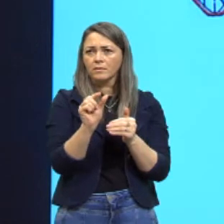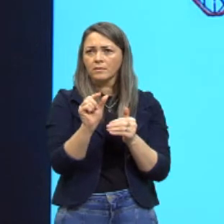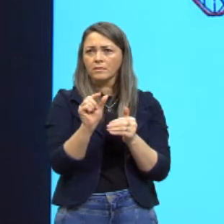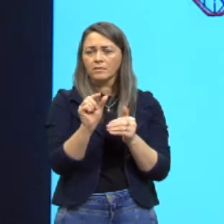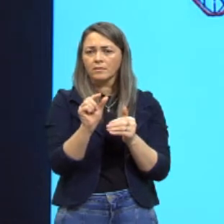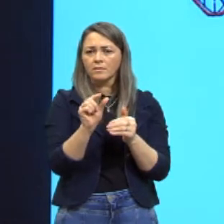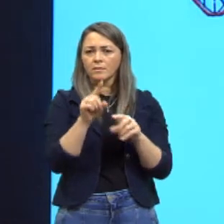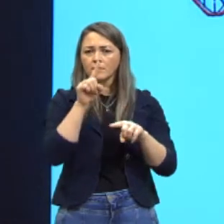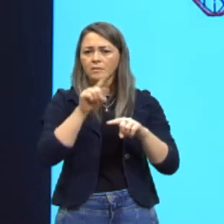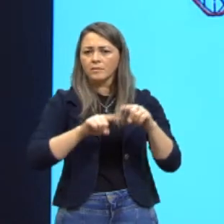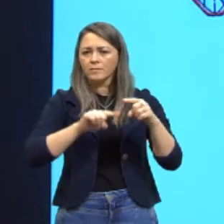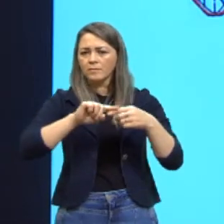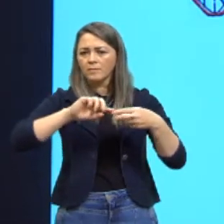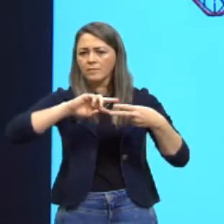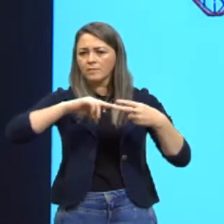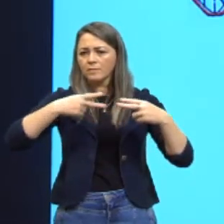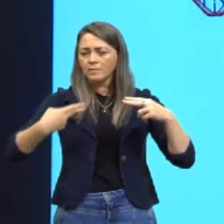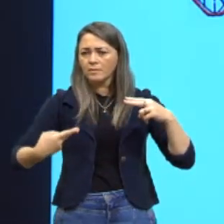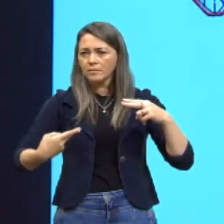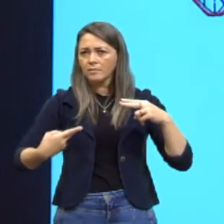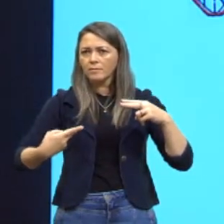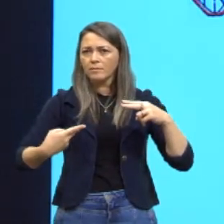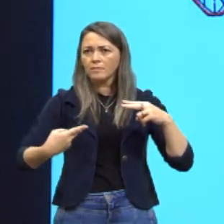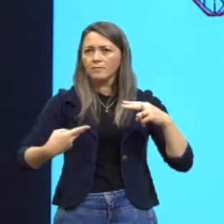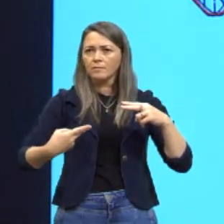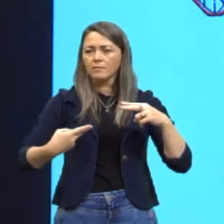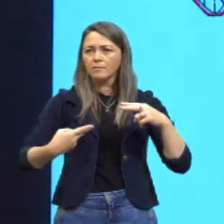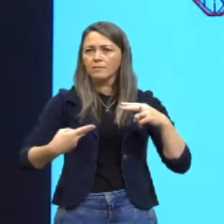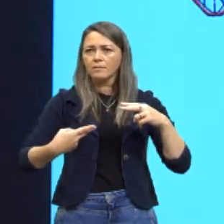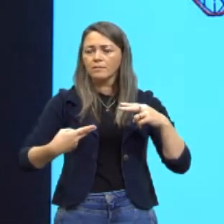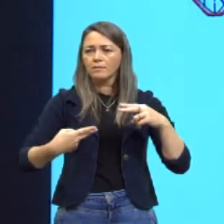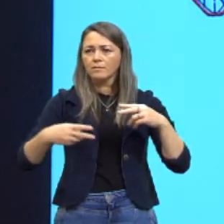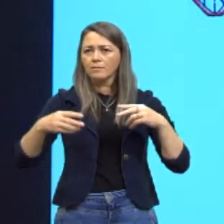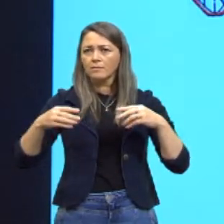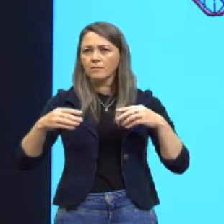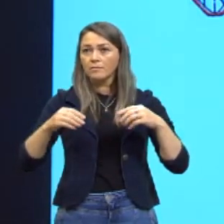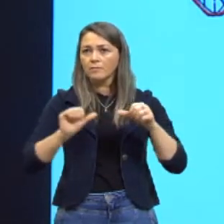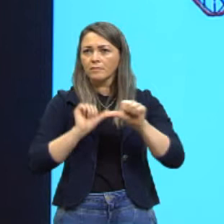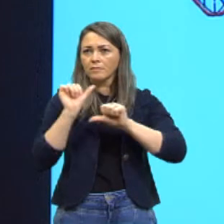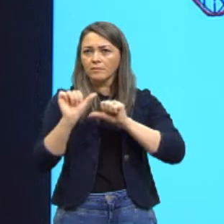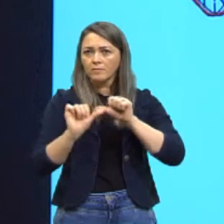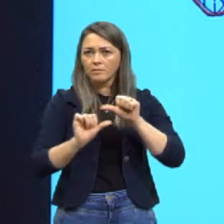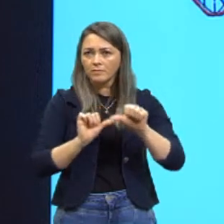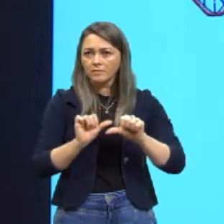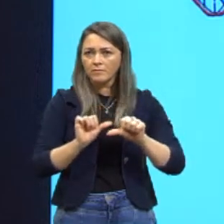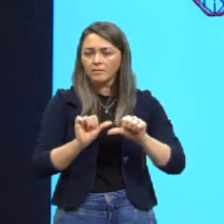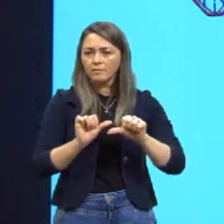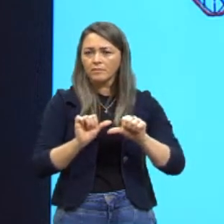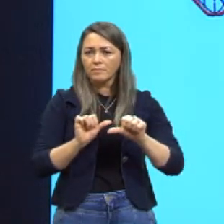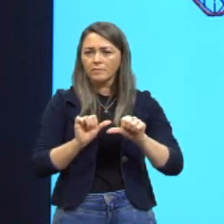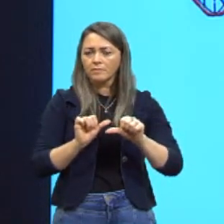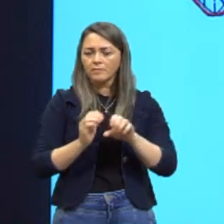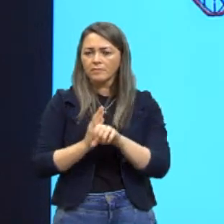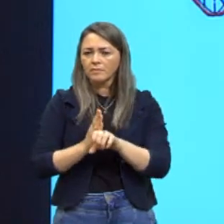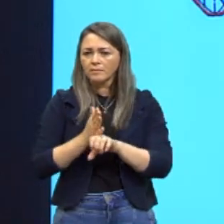material genético é inserido, modificado, tá? Através da inserção de um